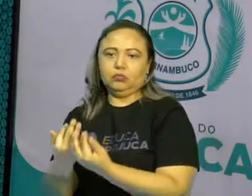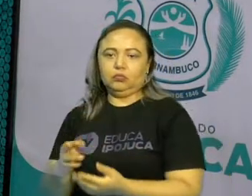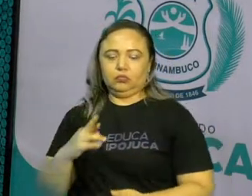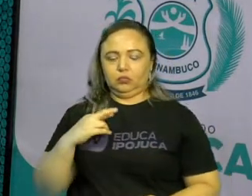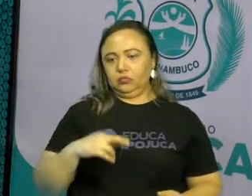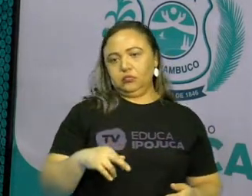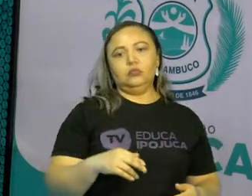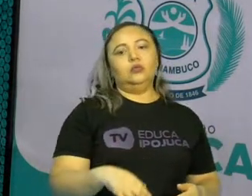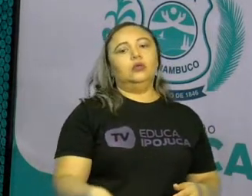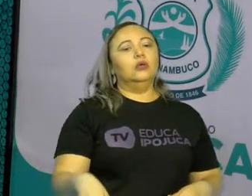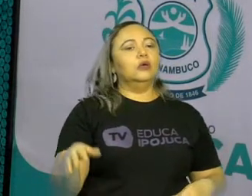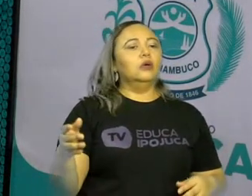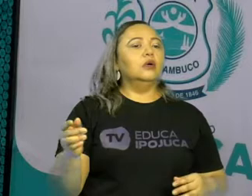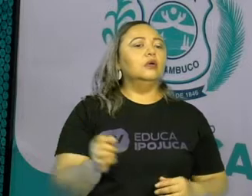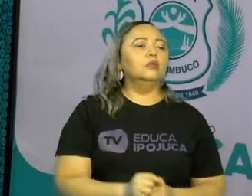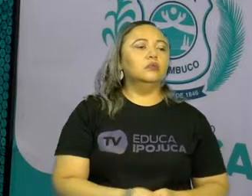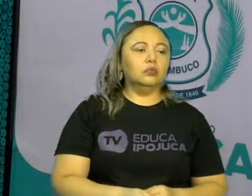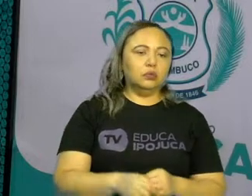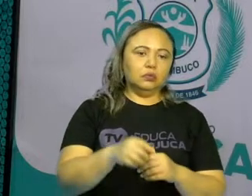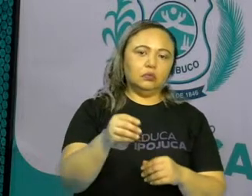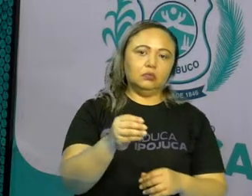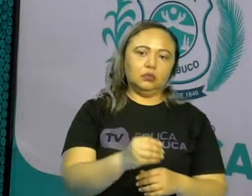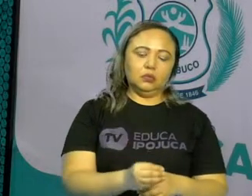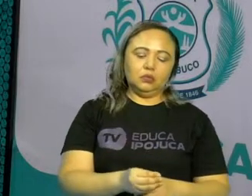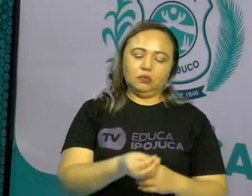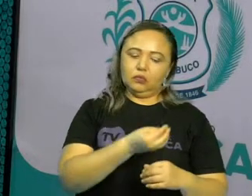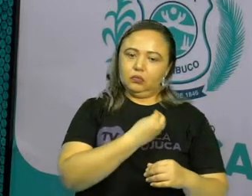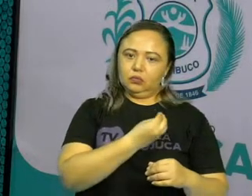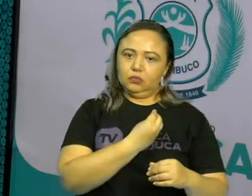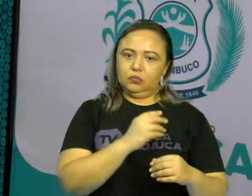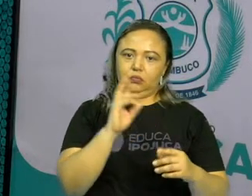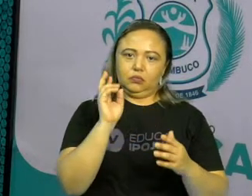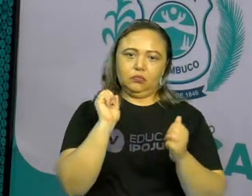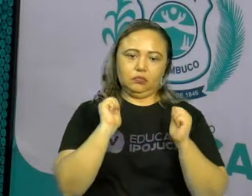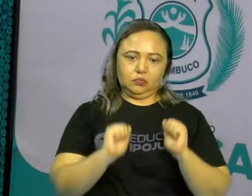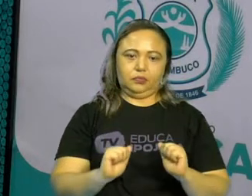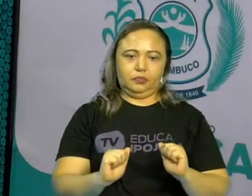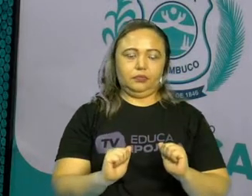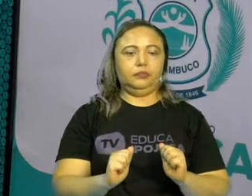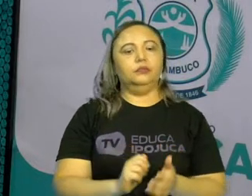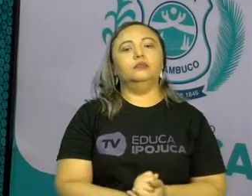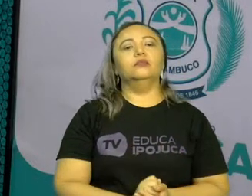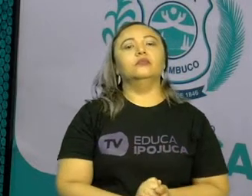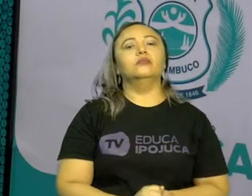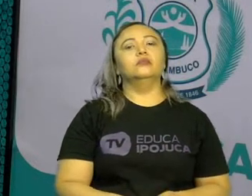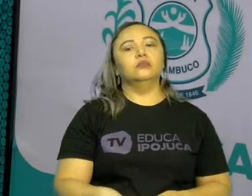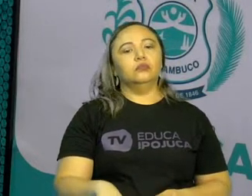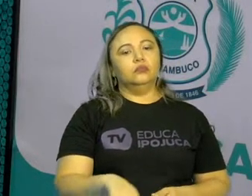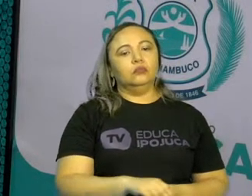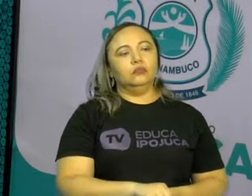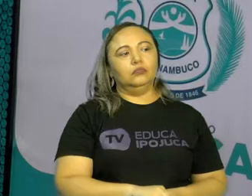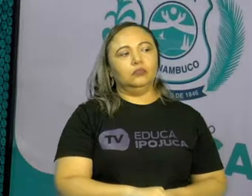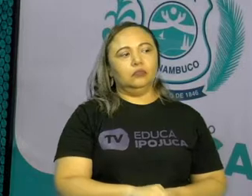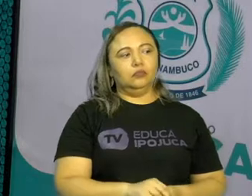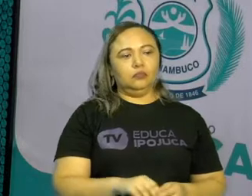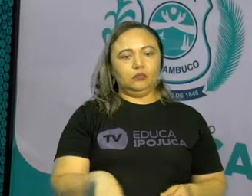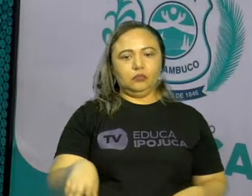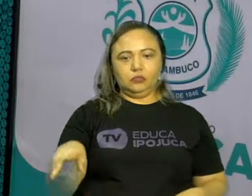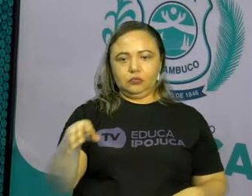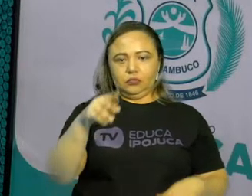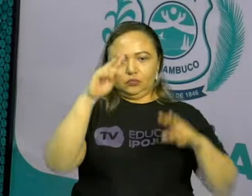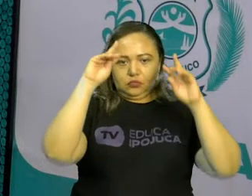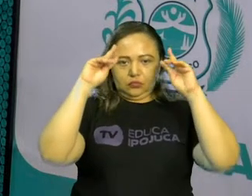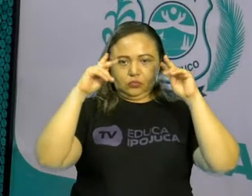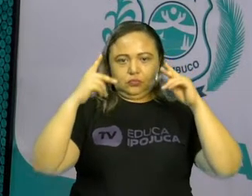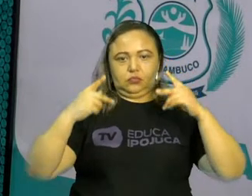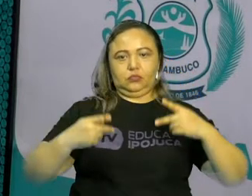todos esses espaços são considerados espaços de convivência. O ser